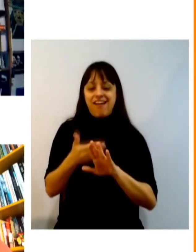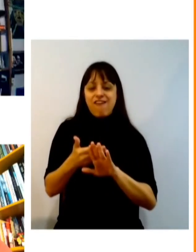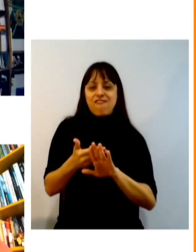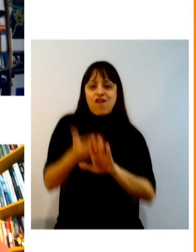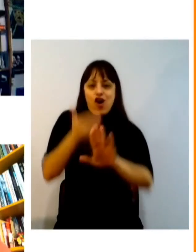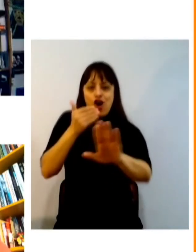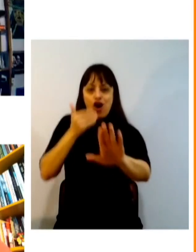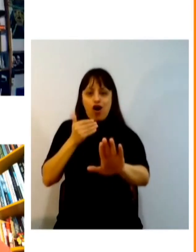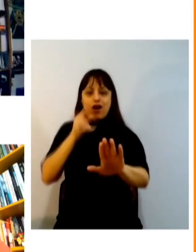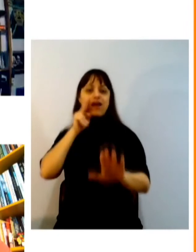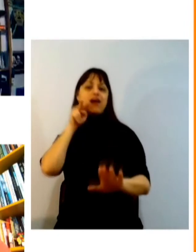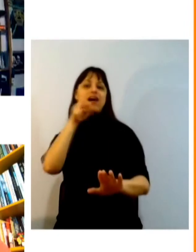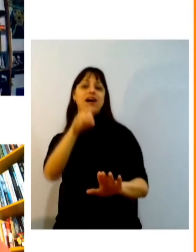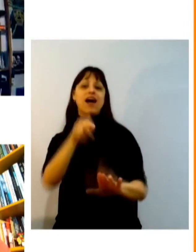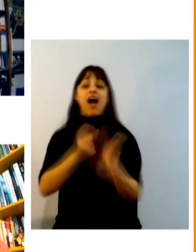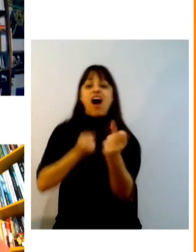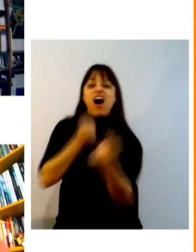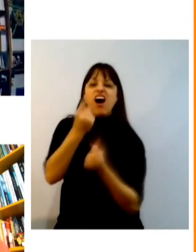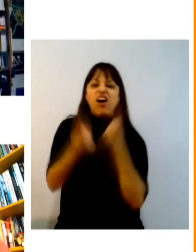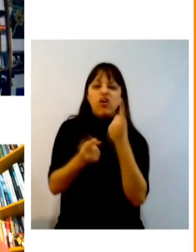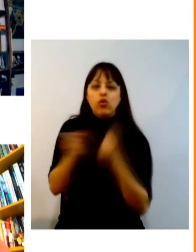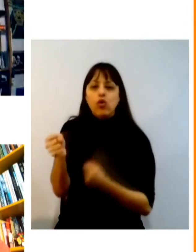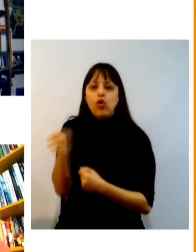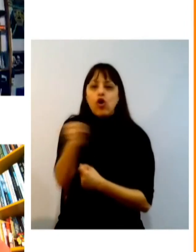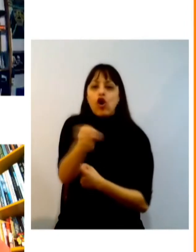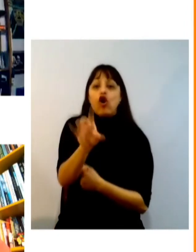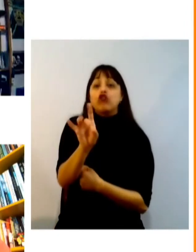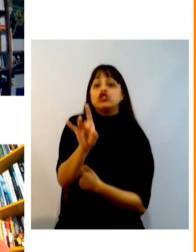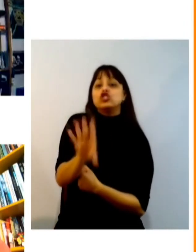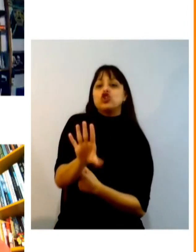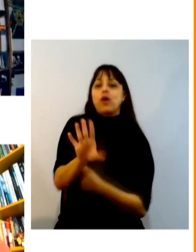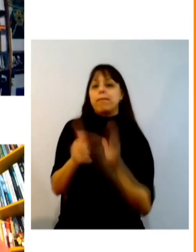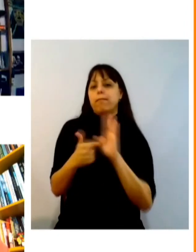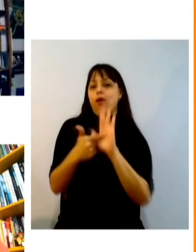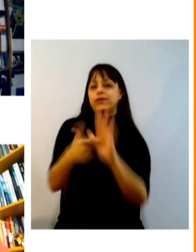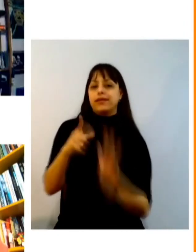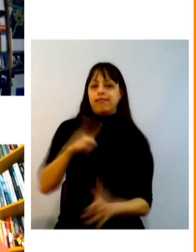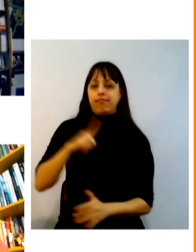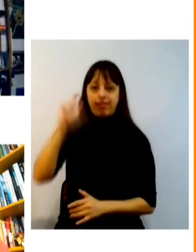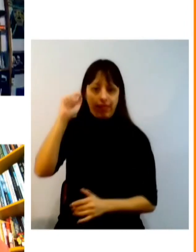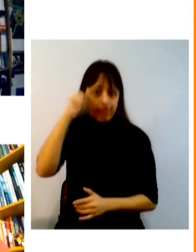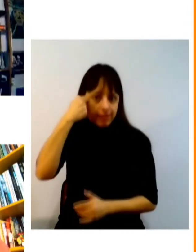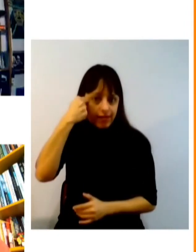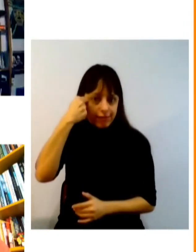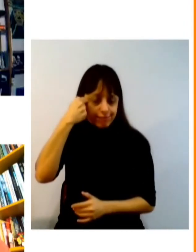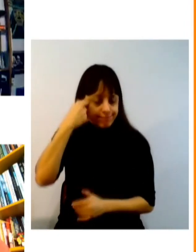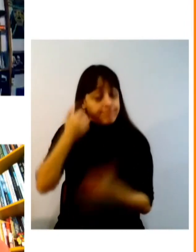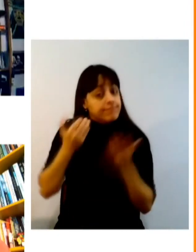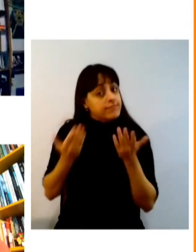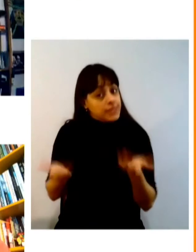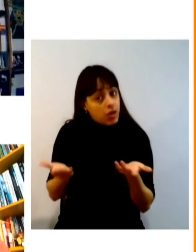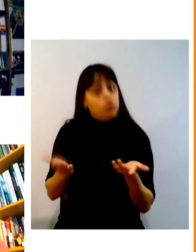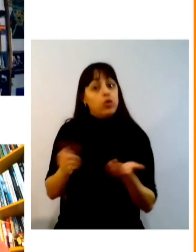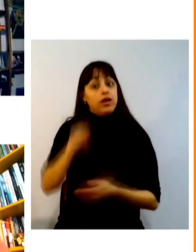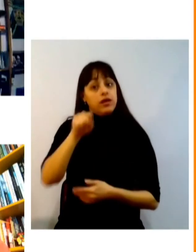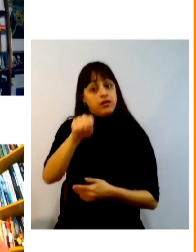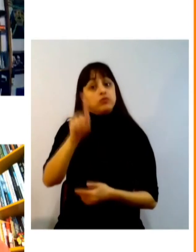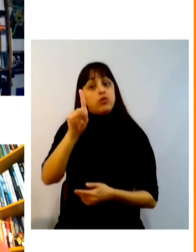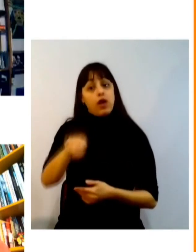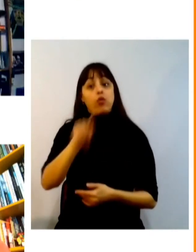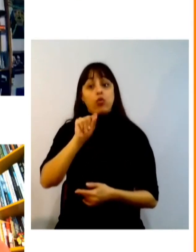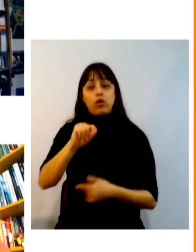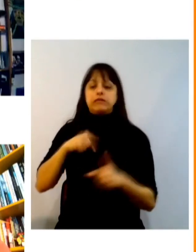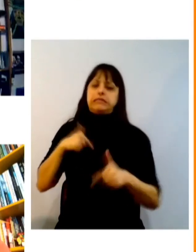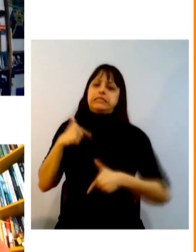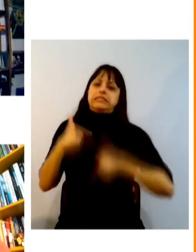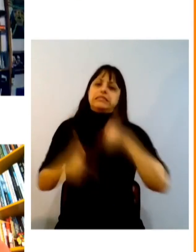ela não pode continuar somente como uma peça decorativa e não ter uma parte substanciosa da sociedade participando disso